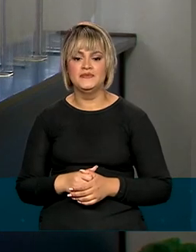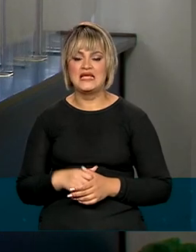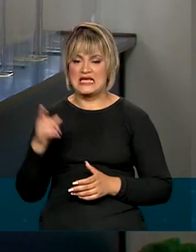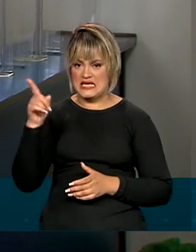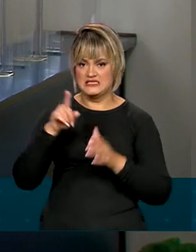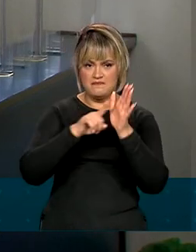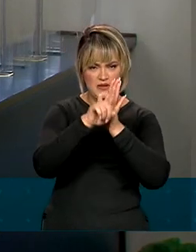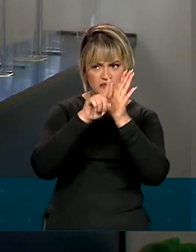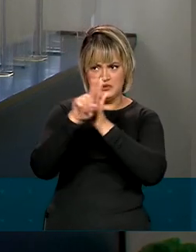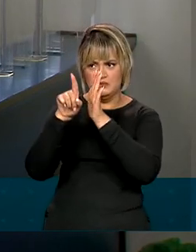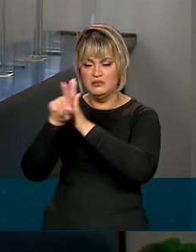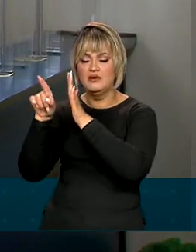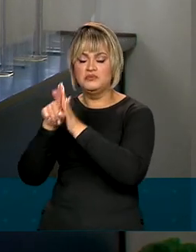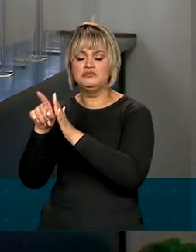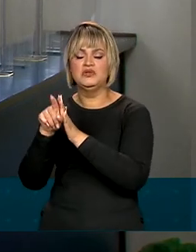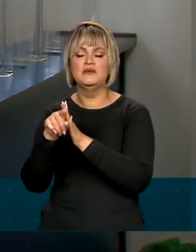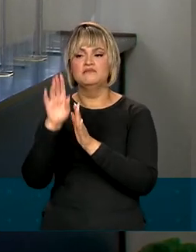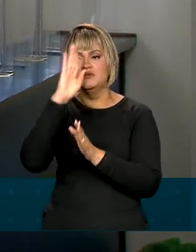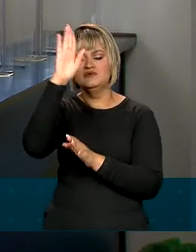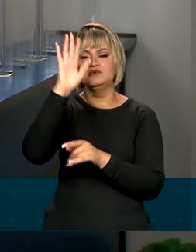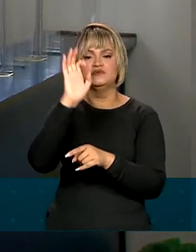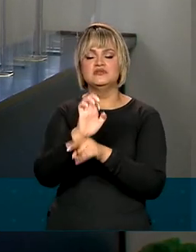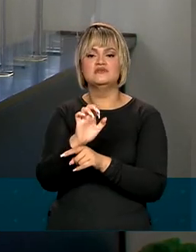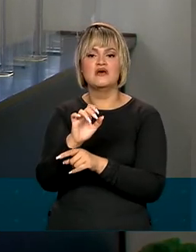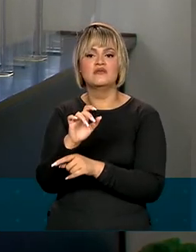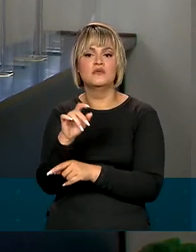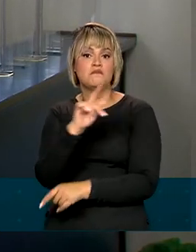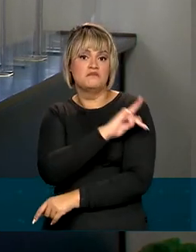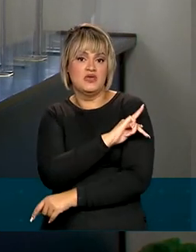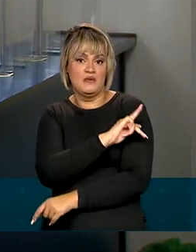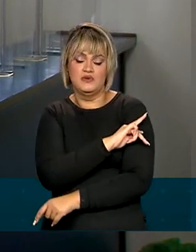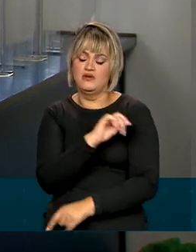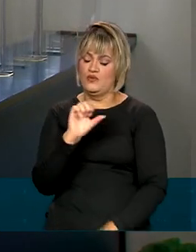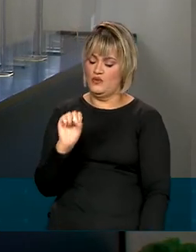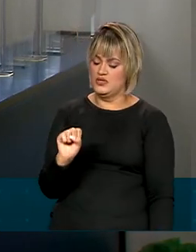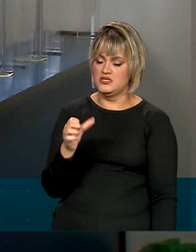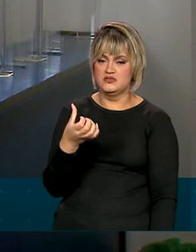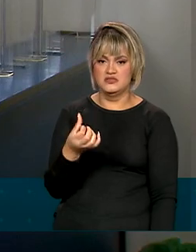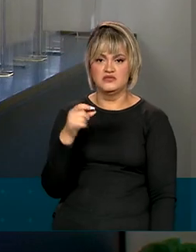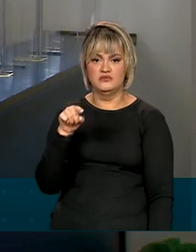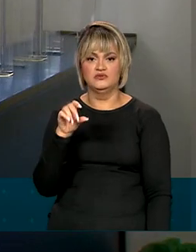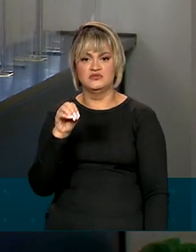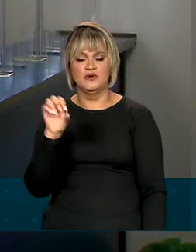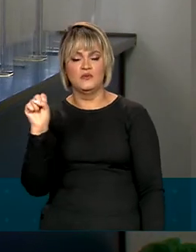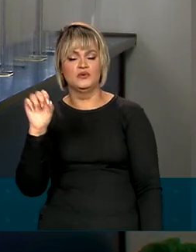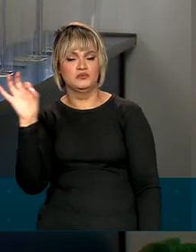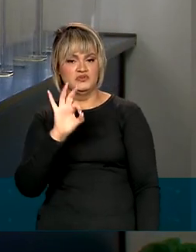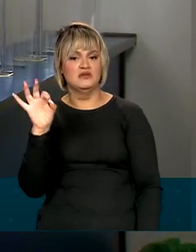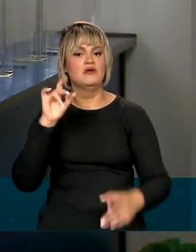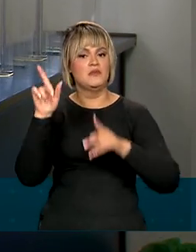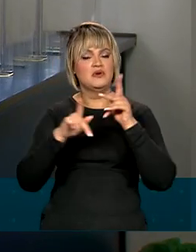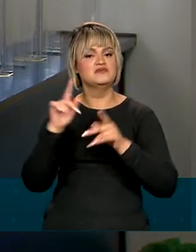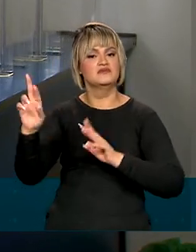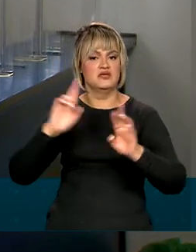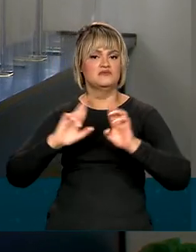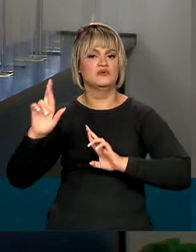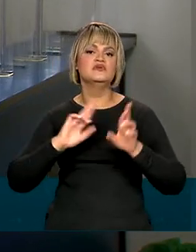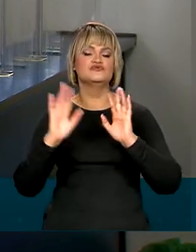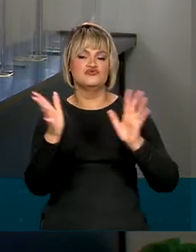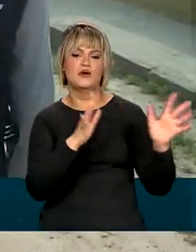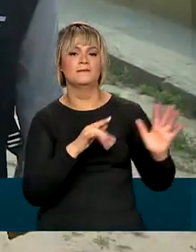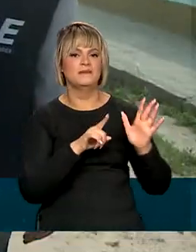censo está mais avançado no estado do Piauí, onde 86,08% da população já foi